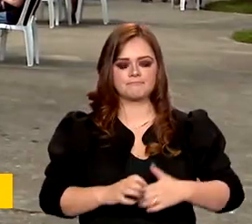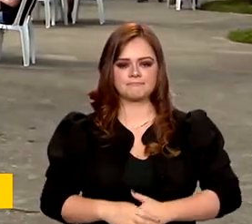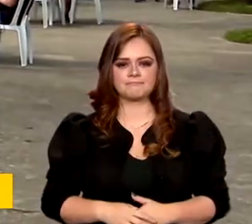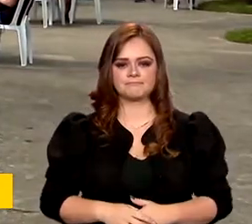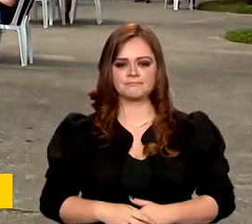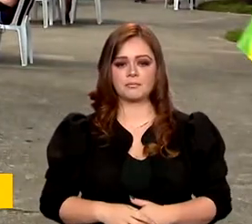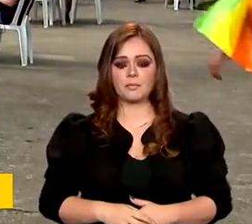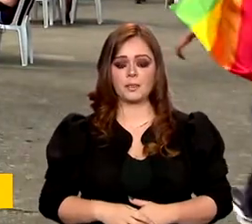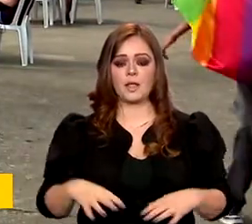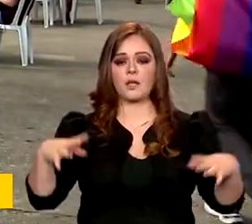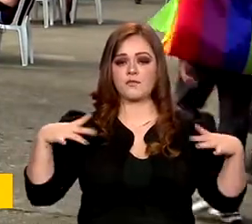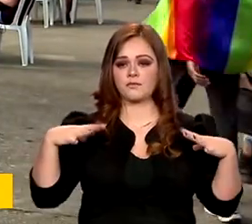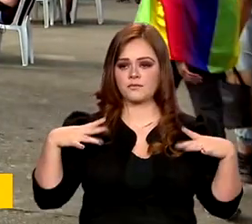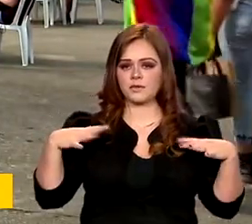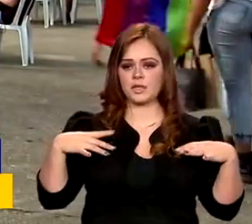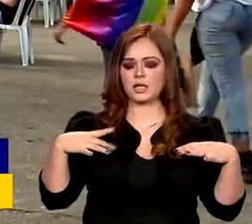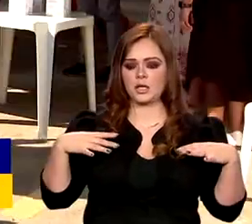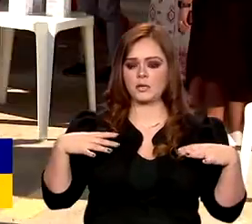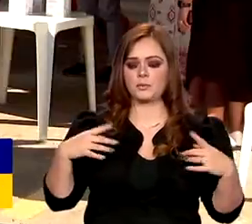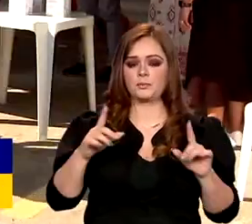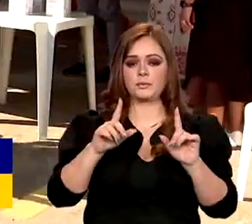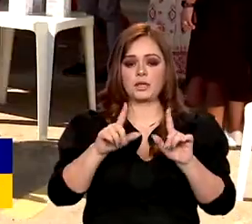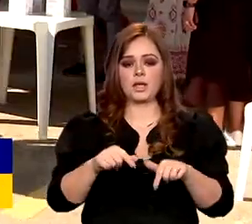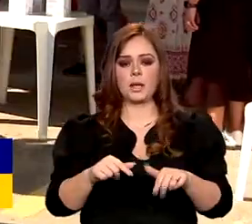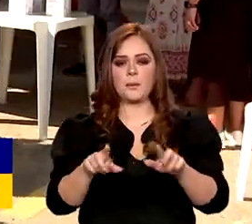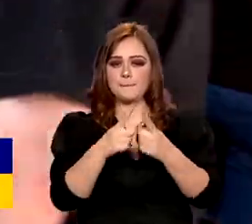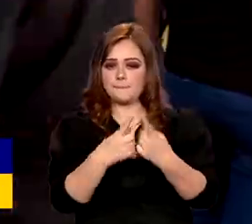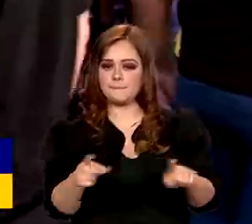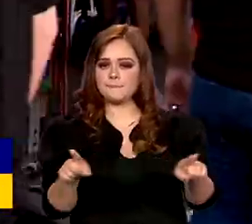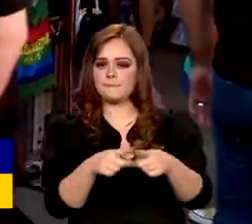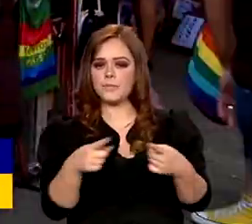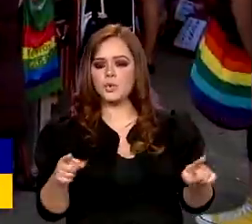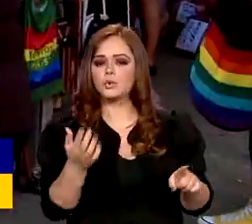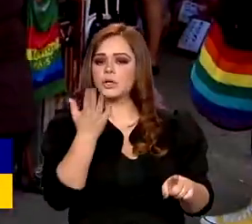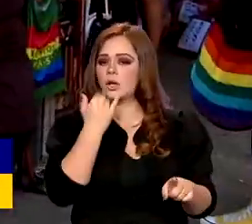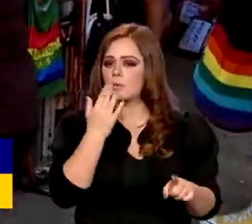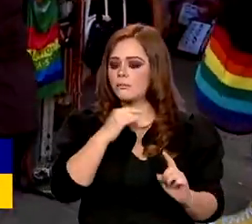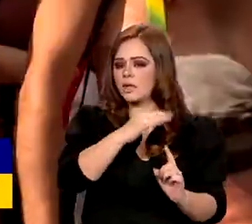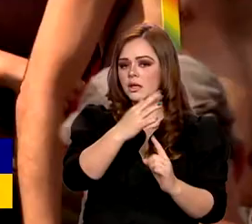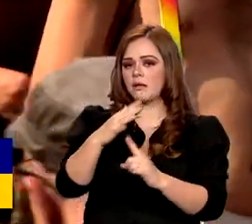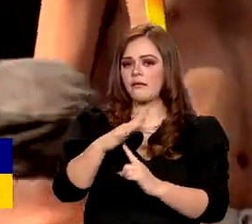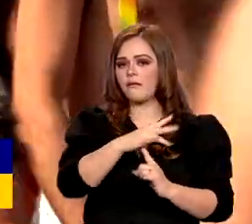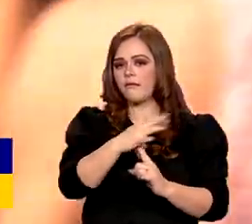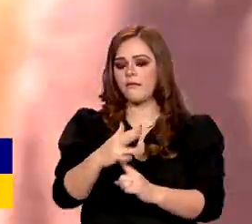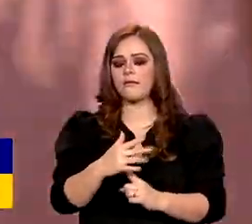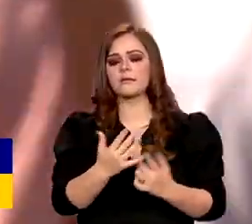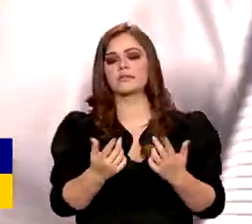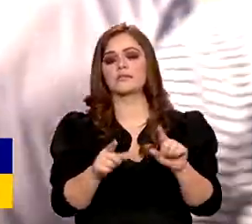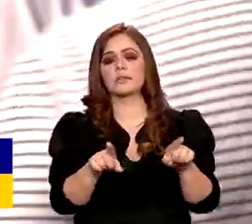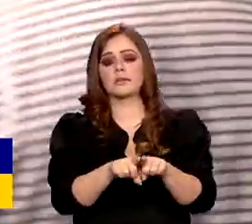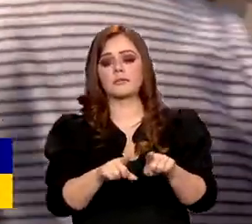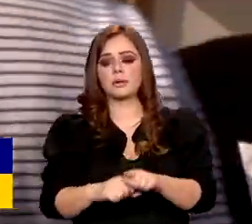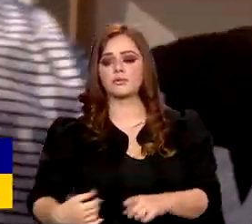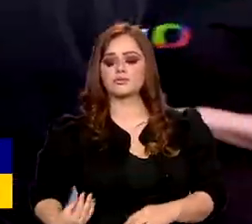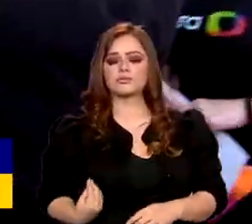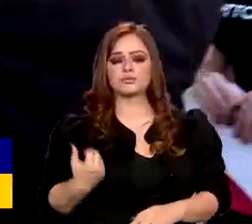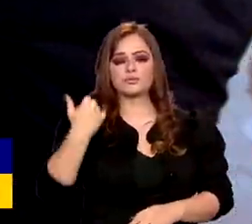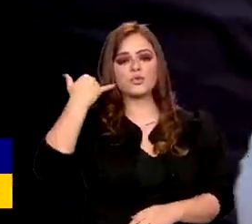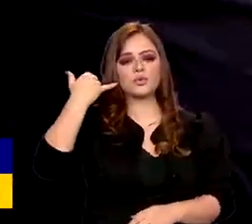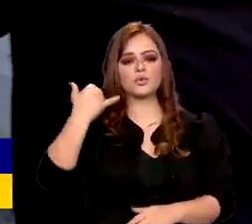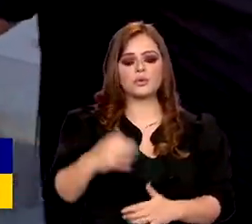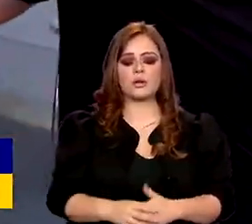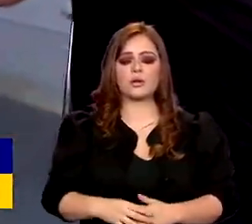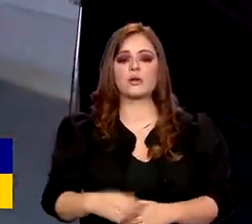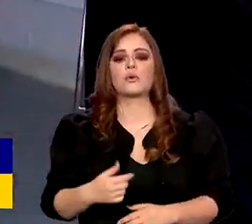O feriado na capital paulista foi repleto de música, comidas, arte, informação e muito orgulho com a 22ª Feira